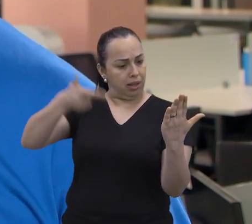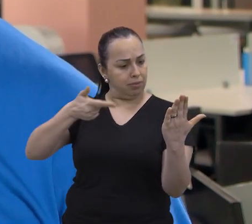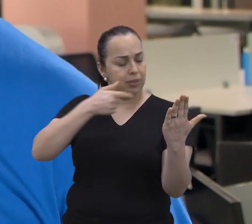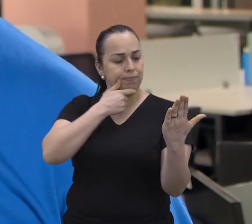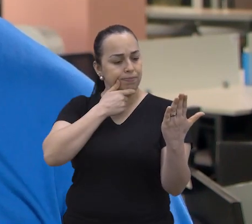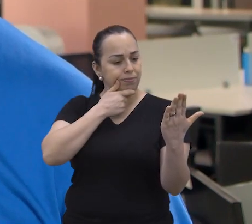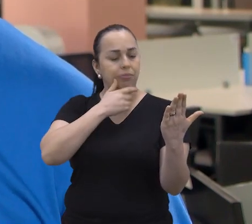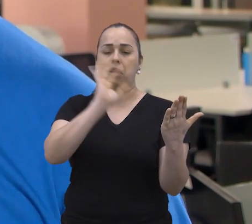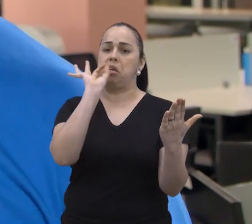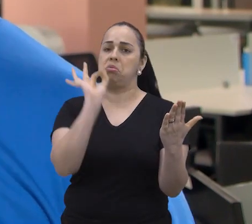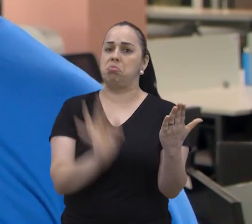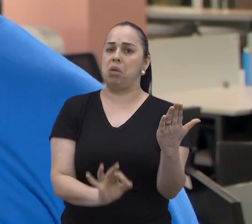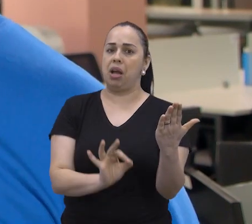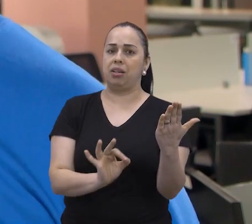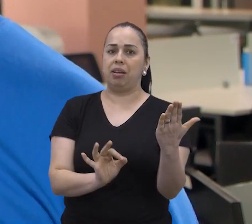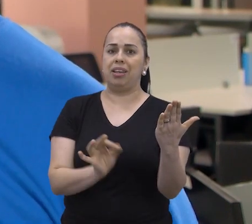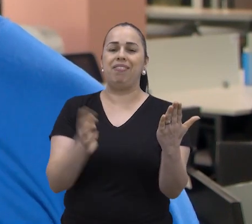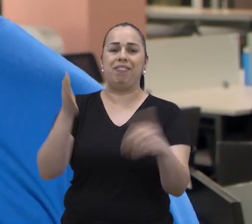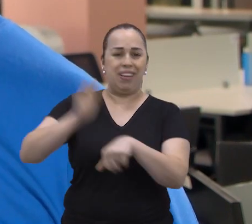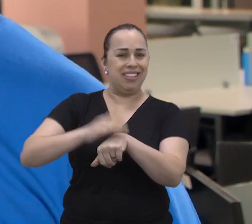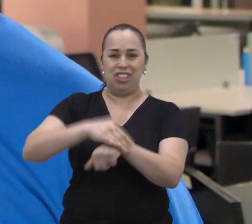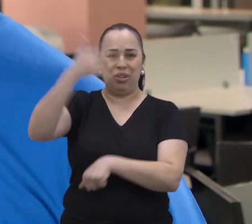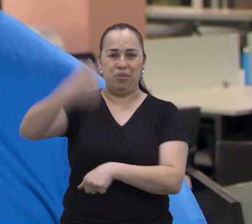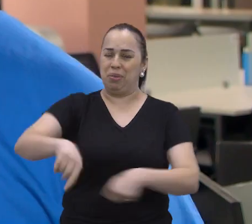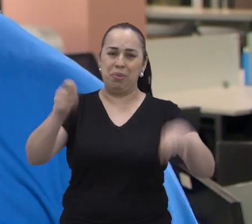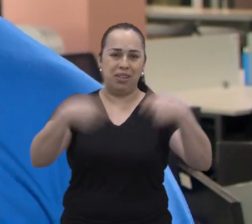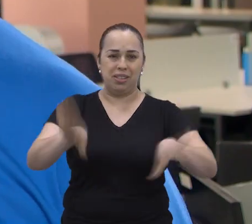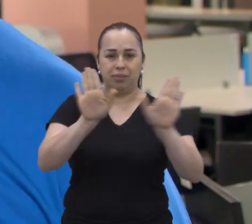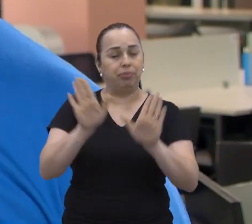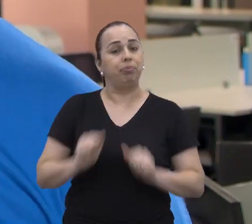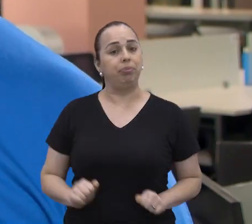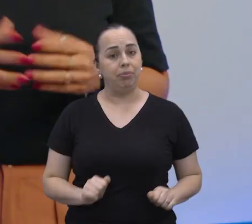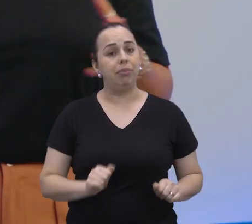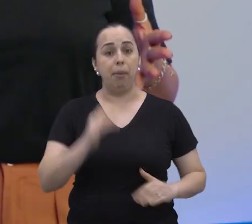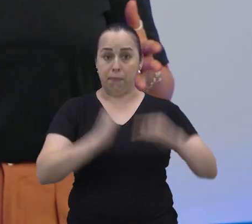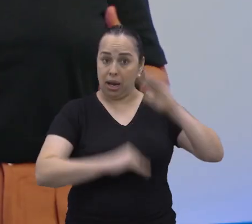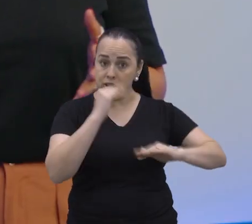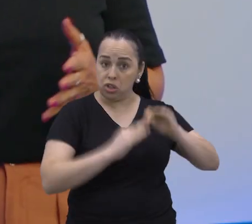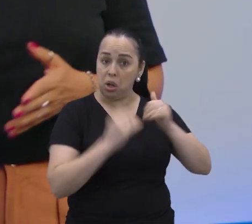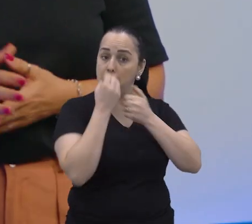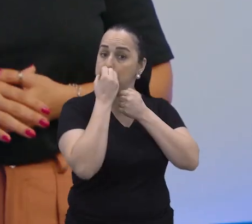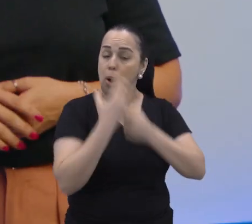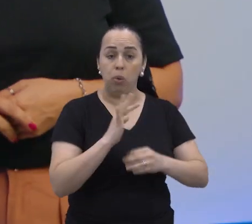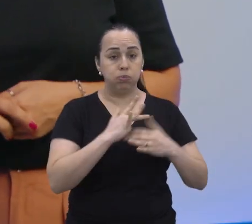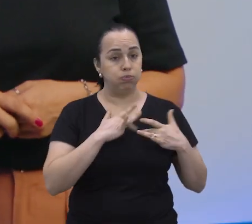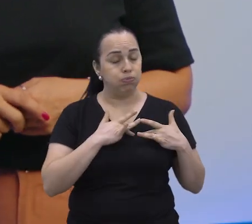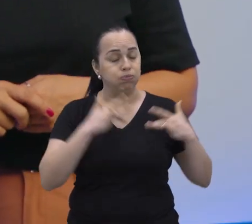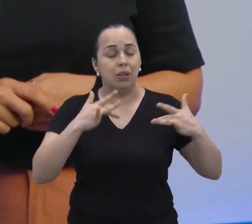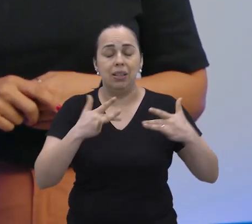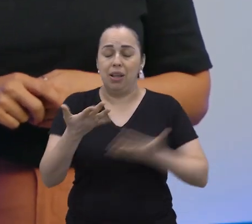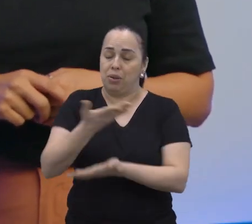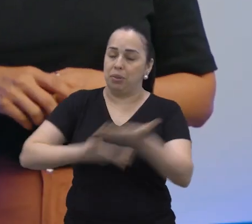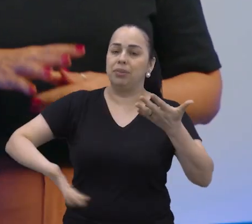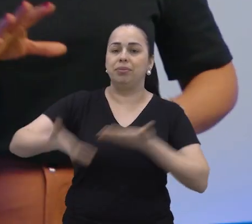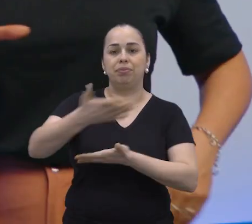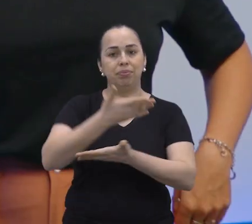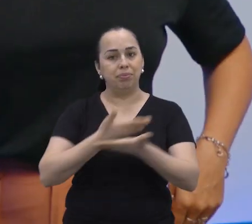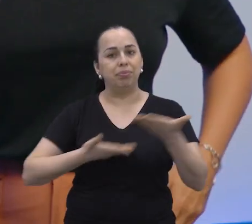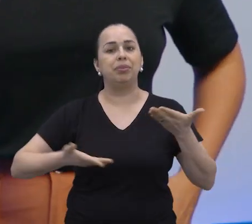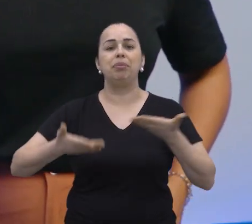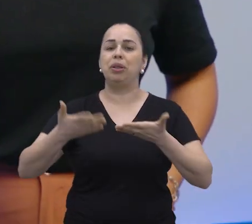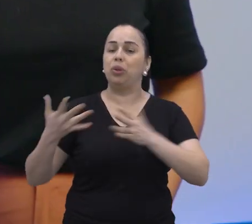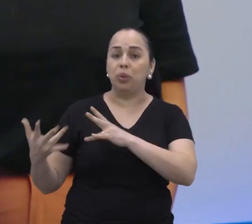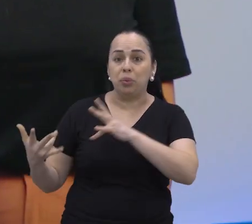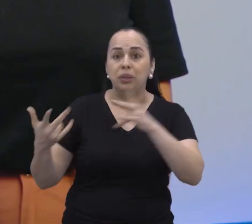aquele material para continuar o trabalho não sinta falta de nada e não precise refazer o trabalho. É isso, né, gente? Ter boas práticas no trabalho é a melhor